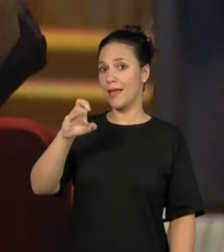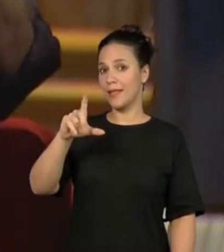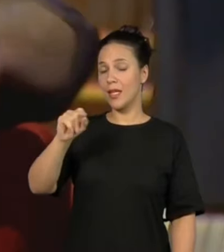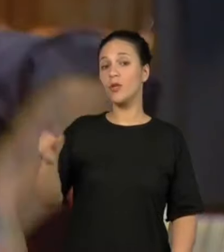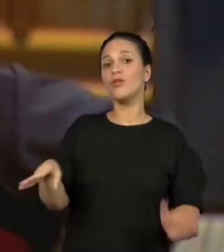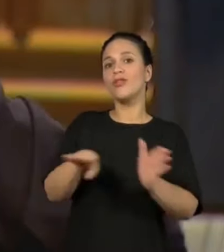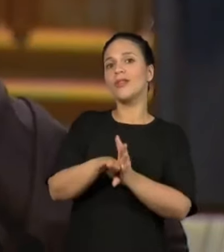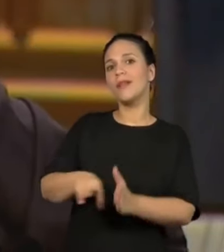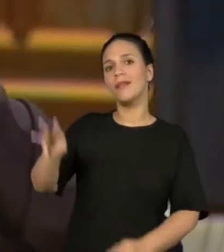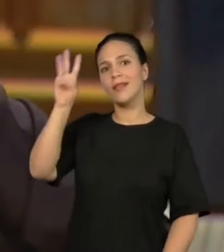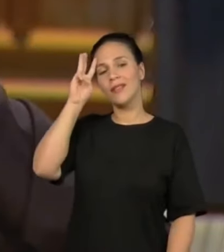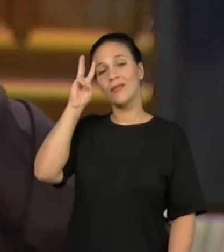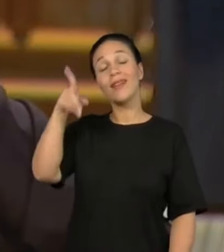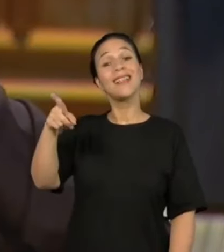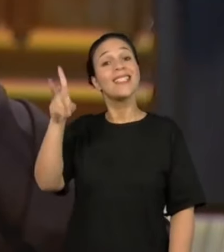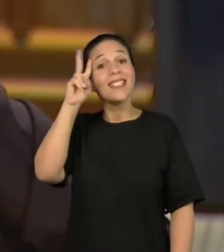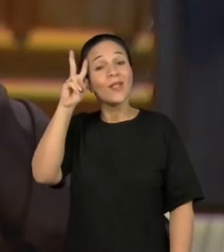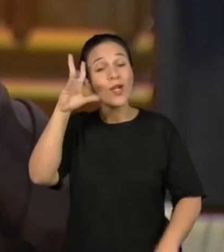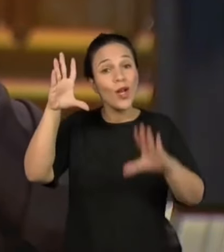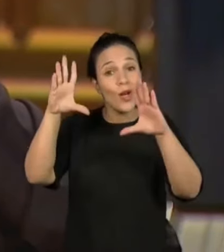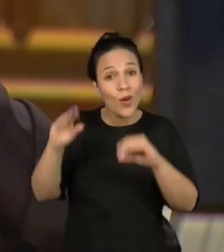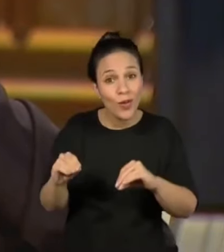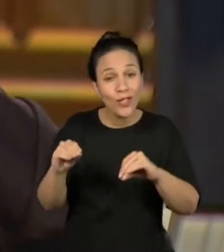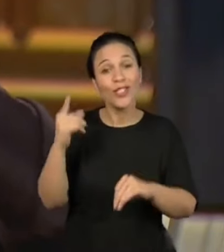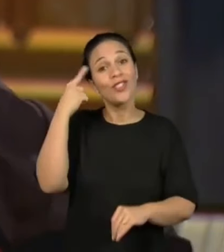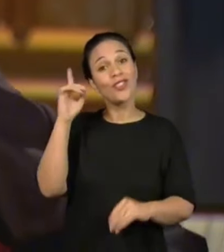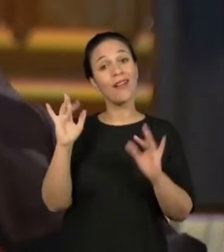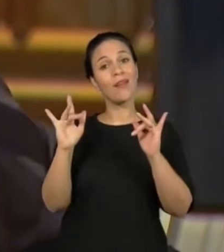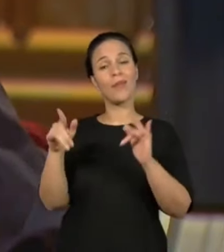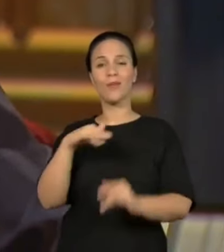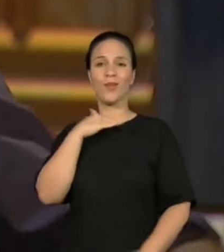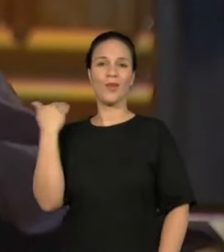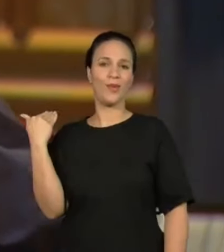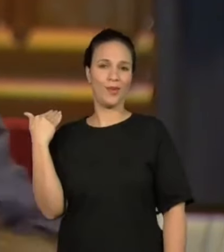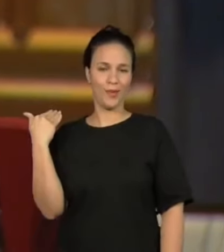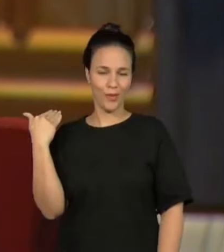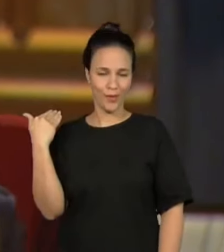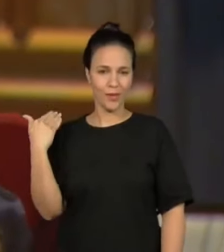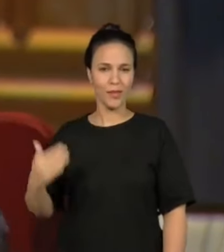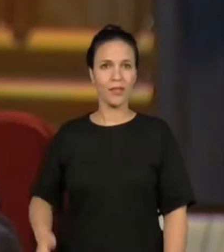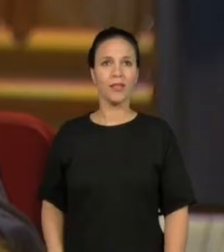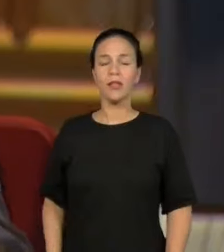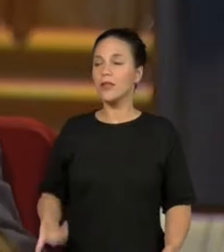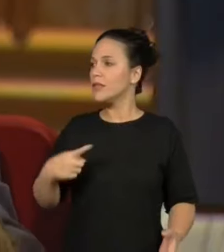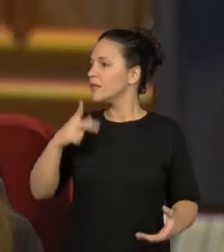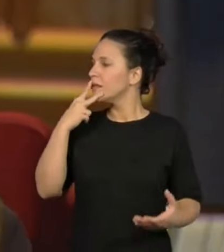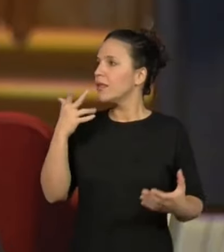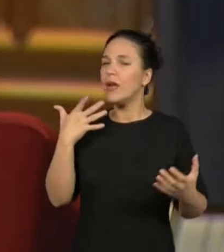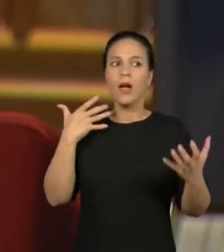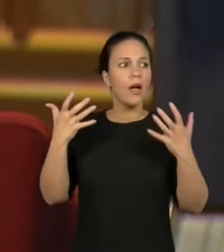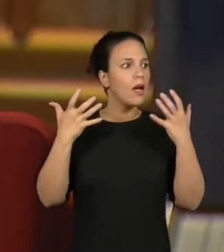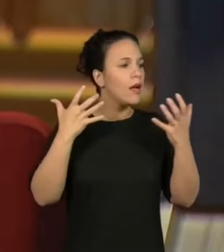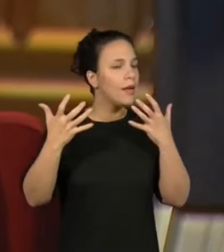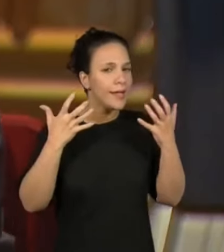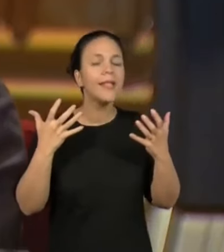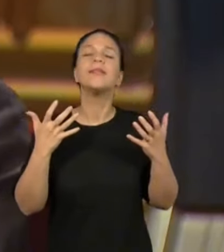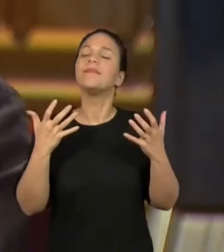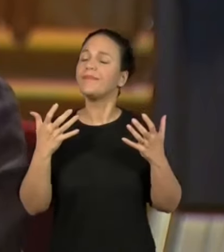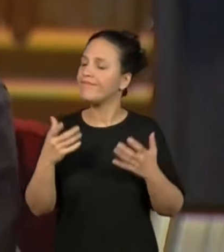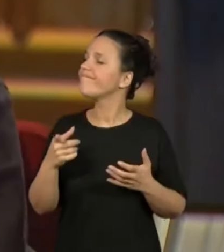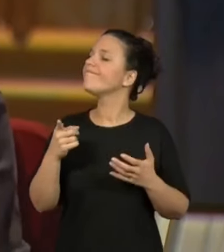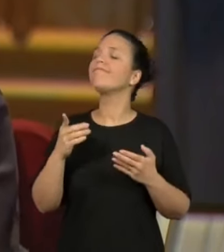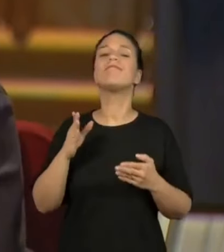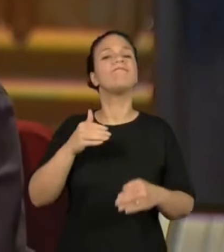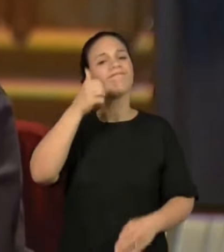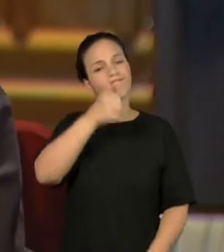Ele morreu na segunda-noite, ia dos namorados. Então, assim, fizemos esse disco,